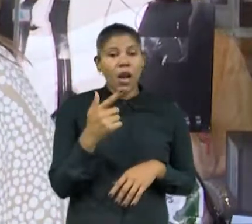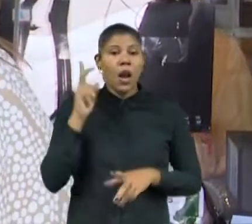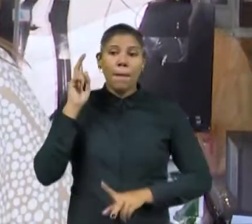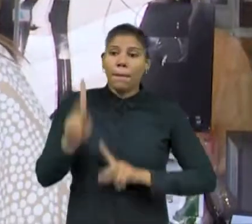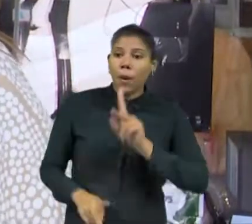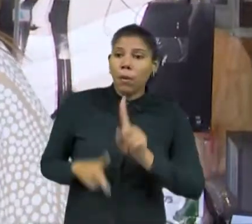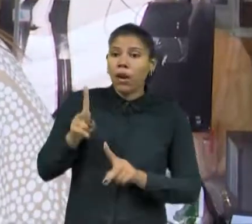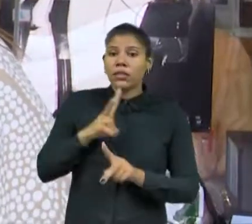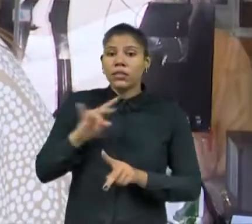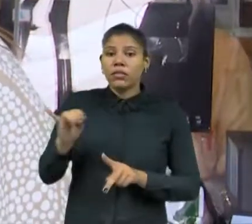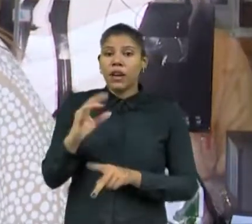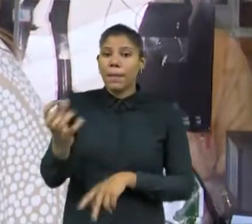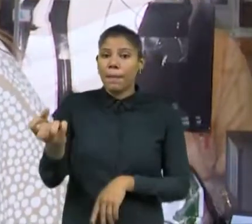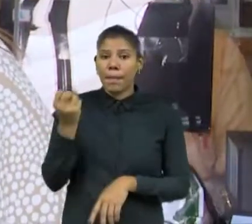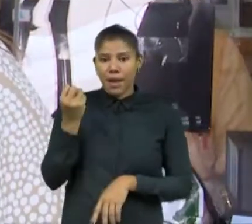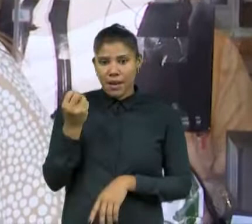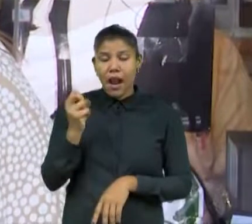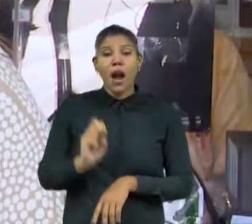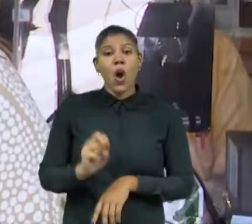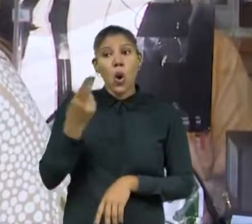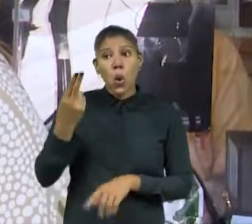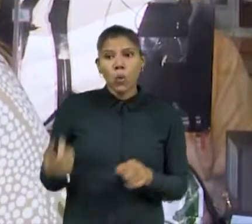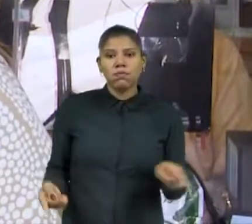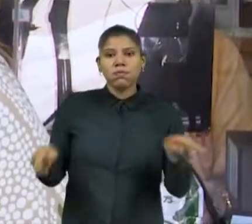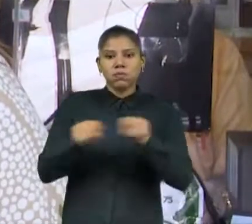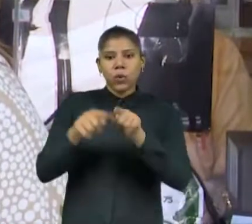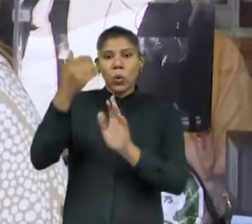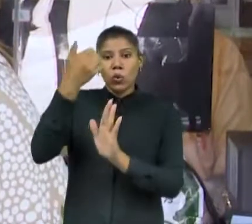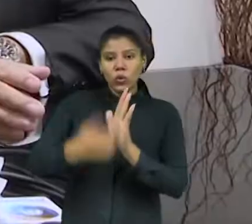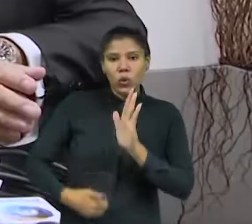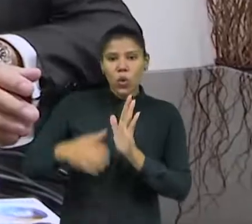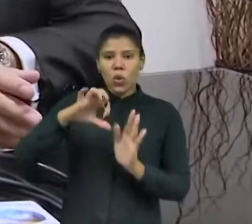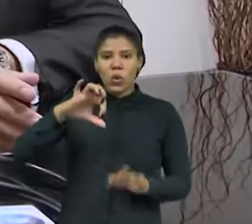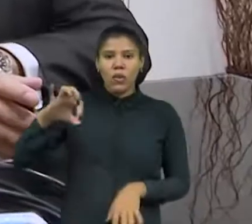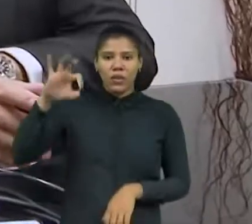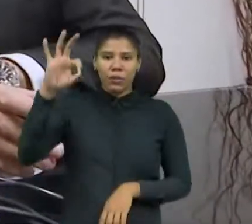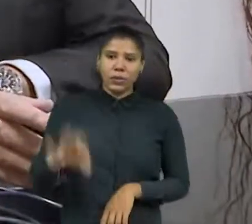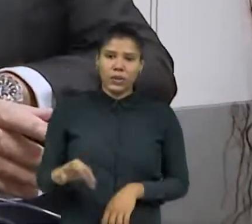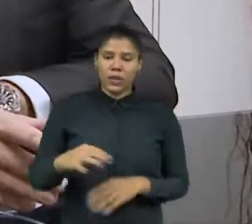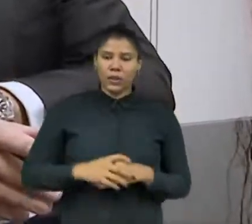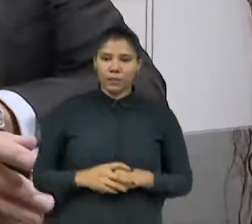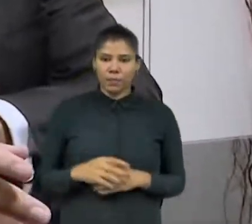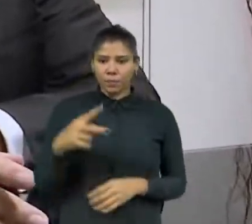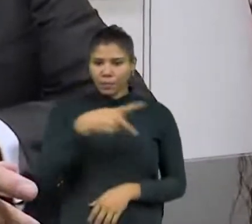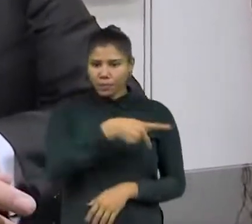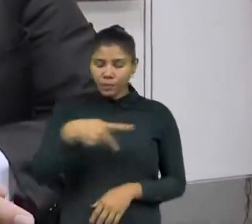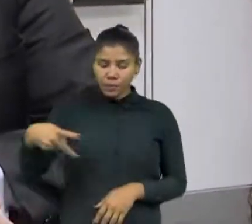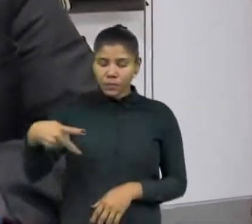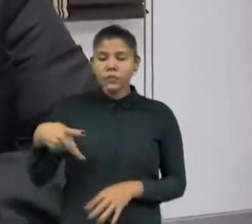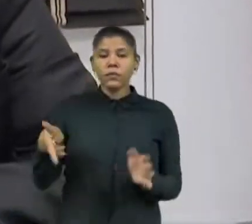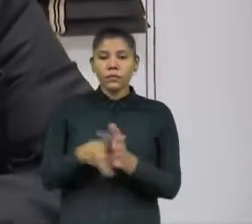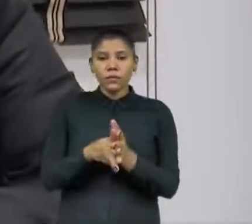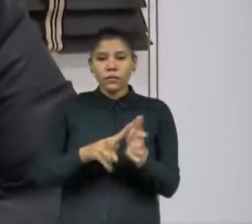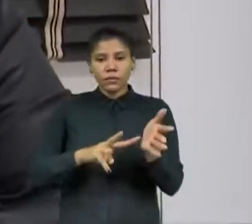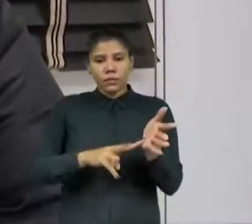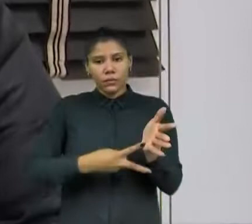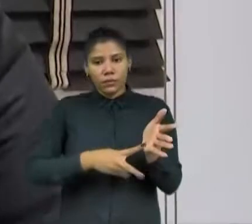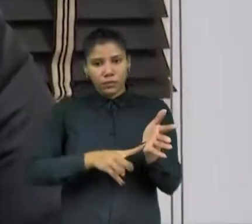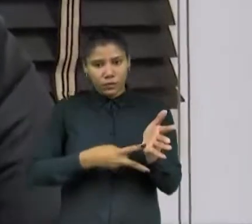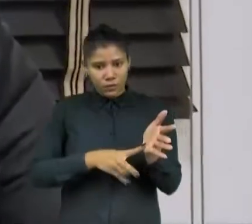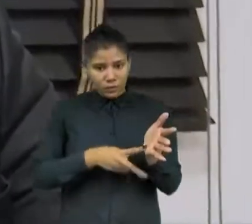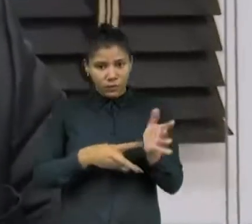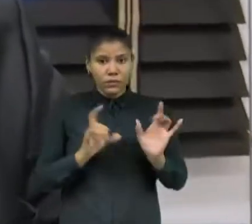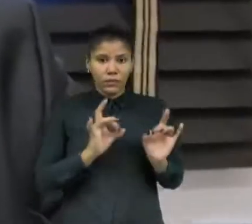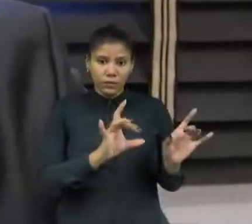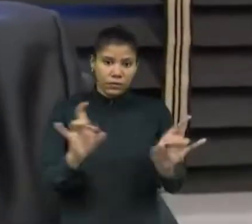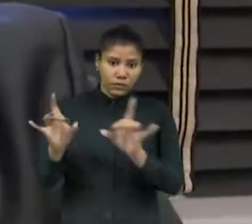forma gratuita ou subsidiada, com desconto de até 90%. O presidente executivo do Sindicato do Comércio Varejista dos